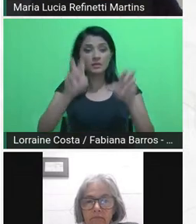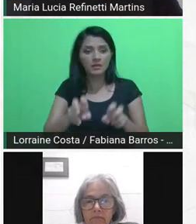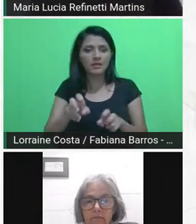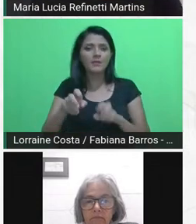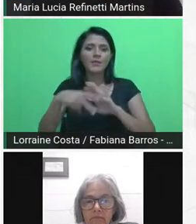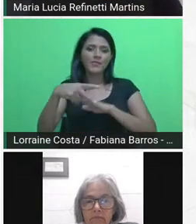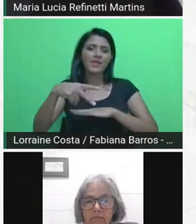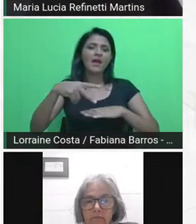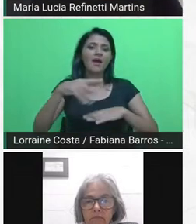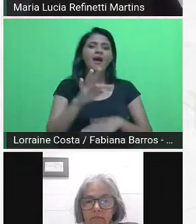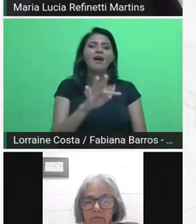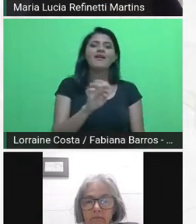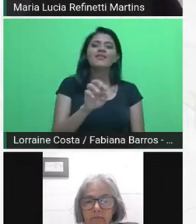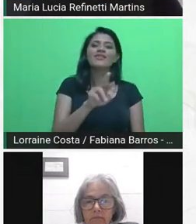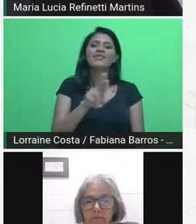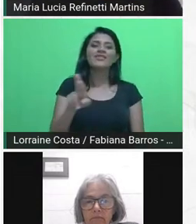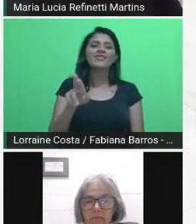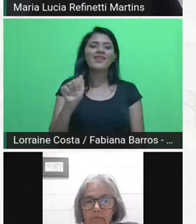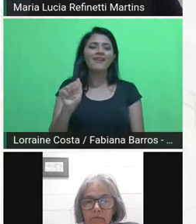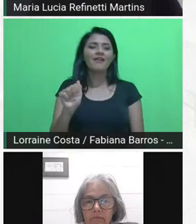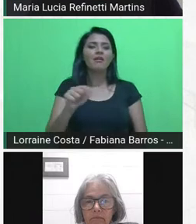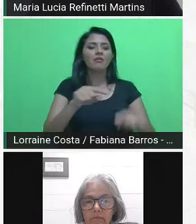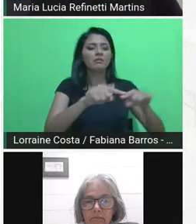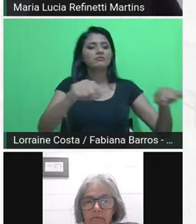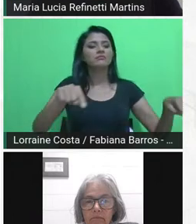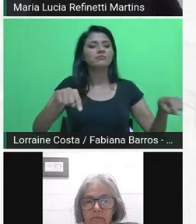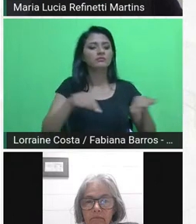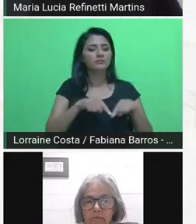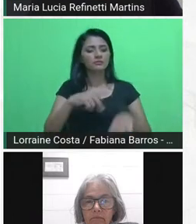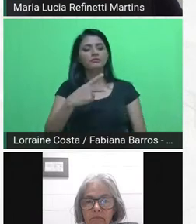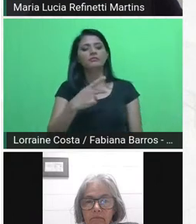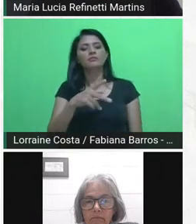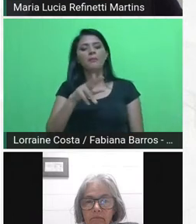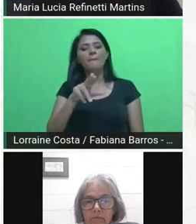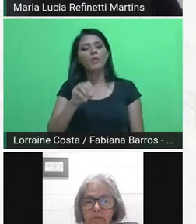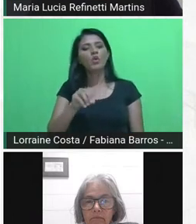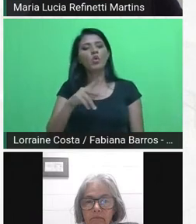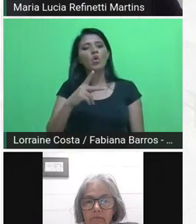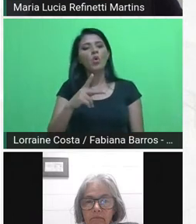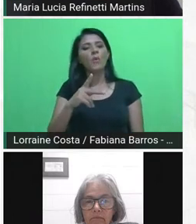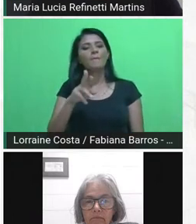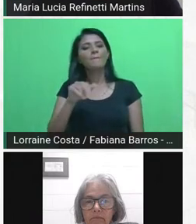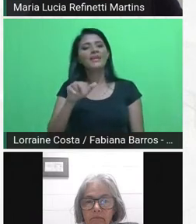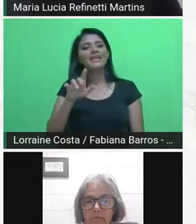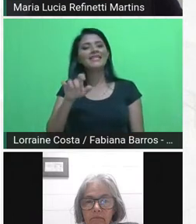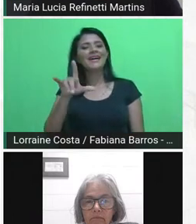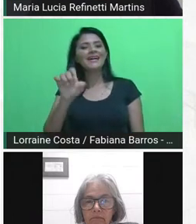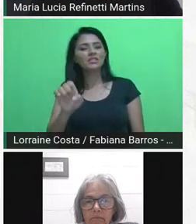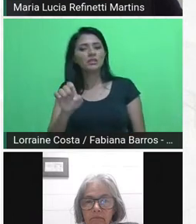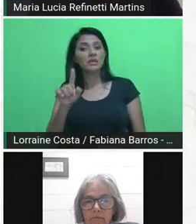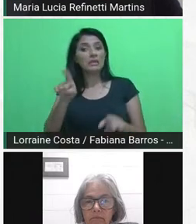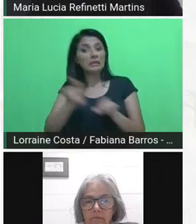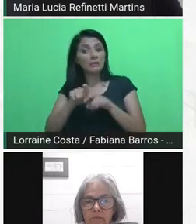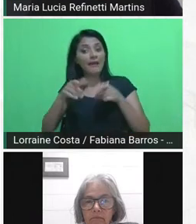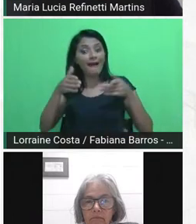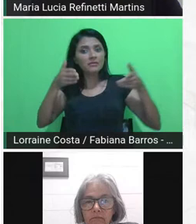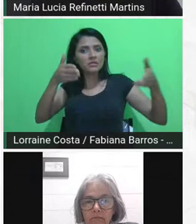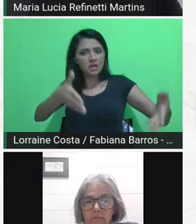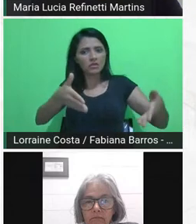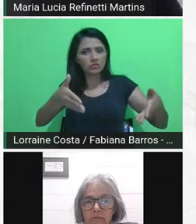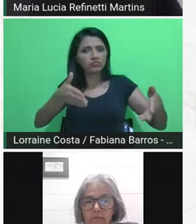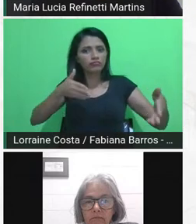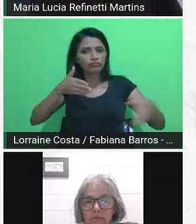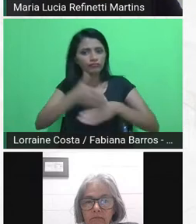e da propriedade e do acesso à terra é um debate fundamental no nosso